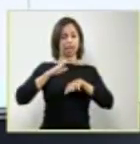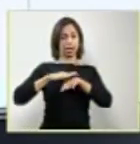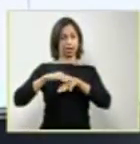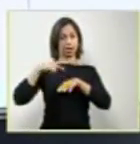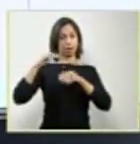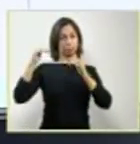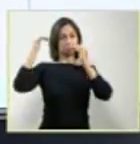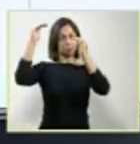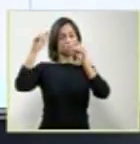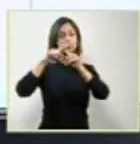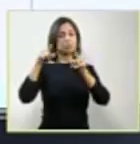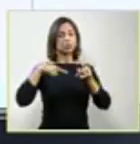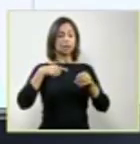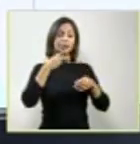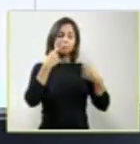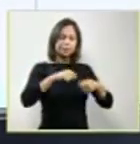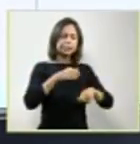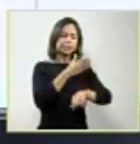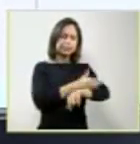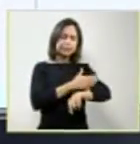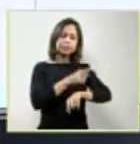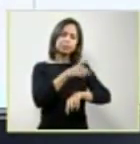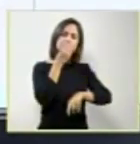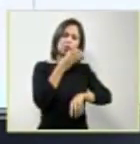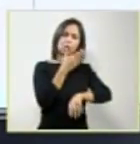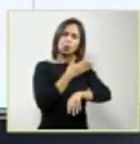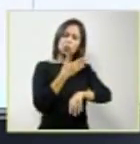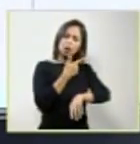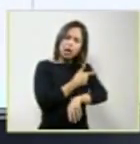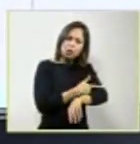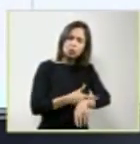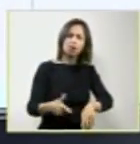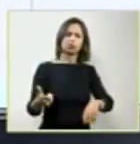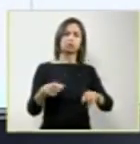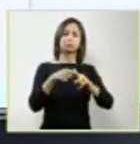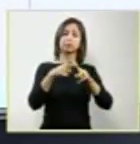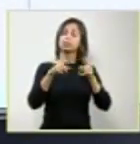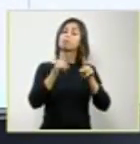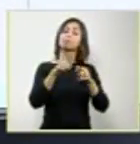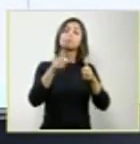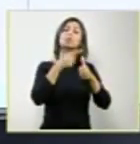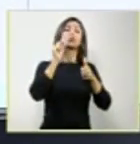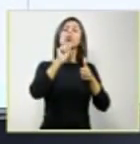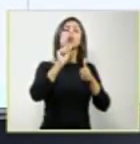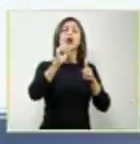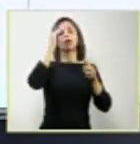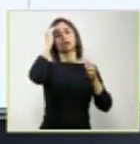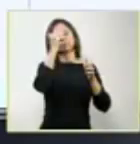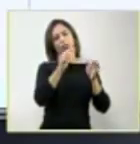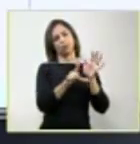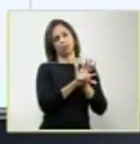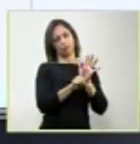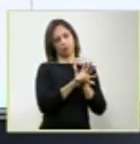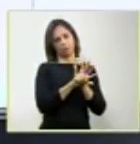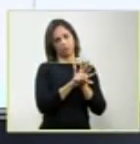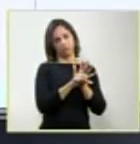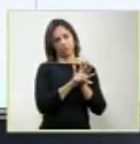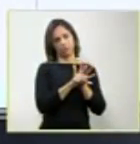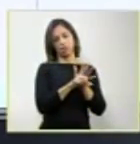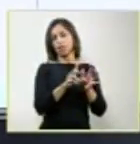prática médica, mas, antes de tudo, obediência às leis do nosso país. Nós não podemos